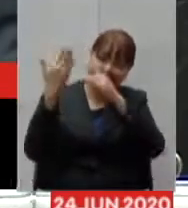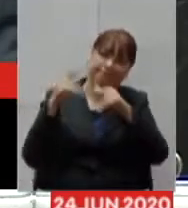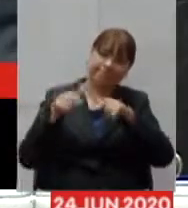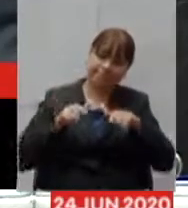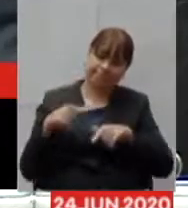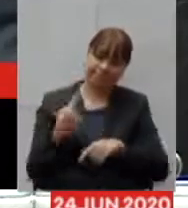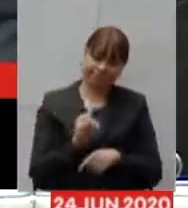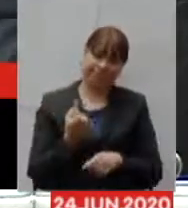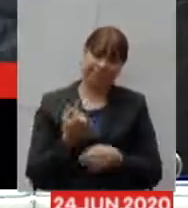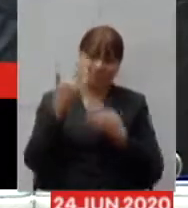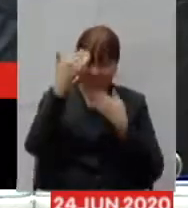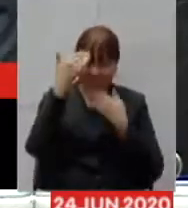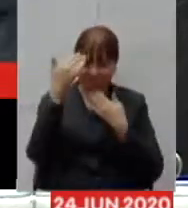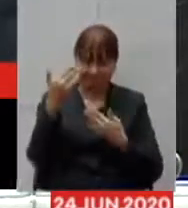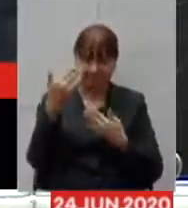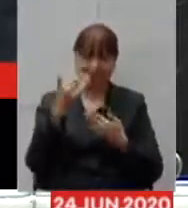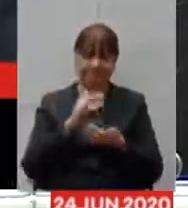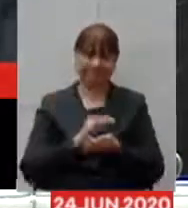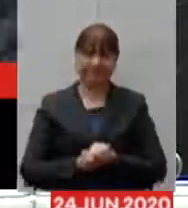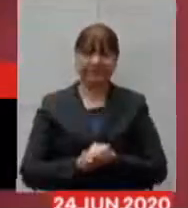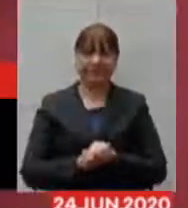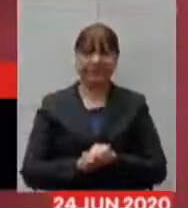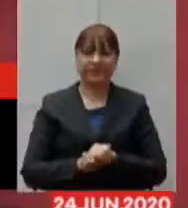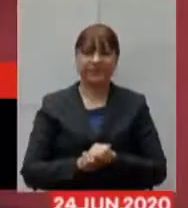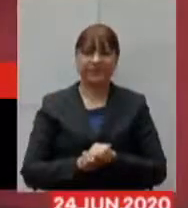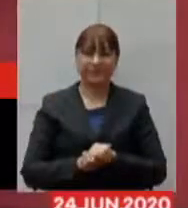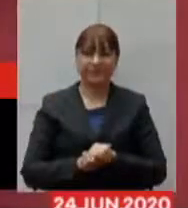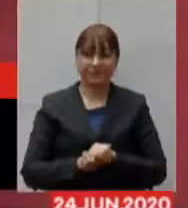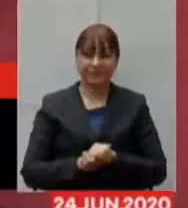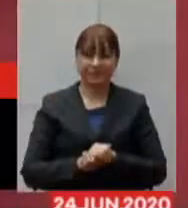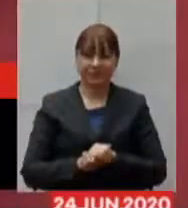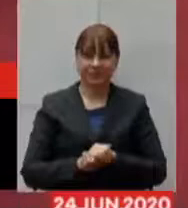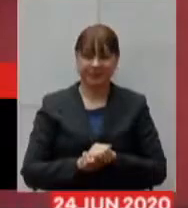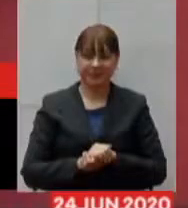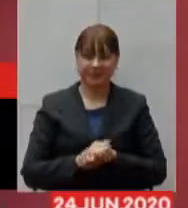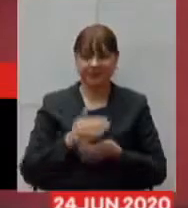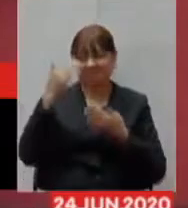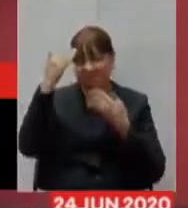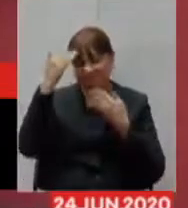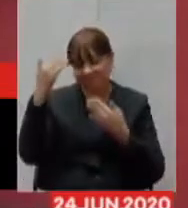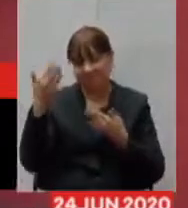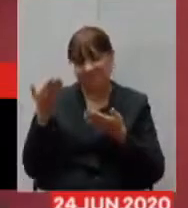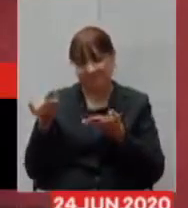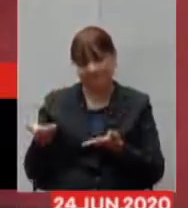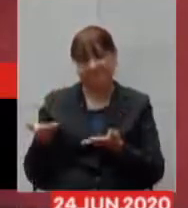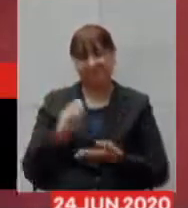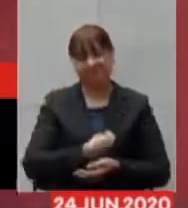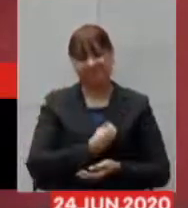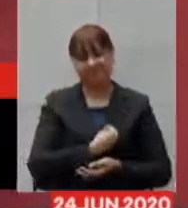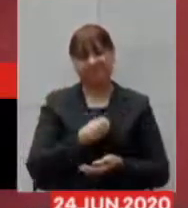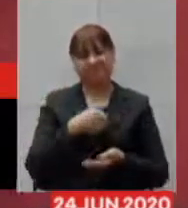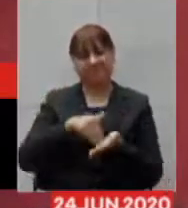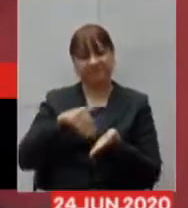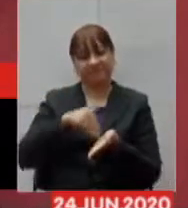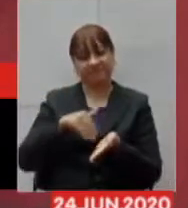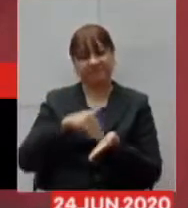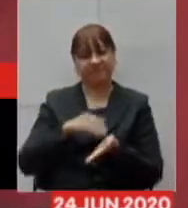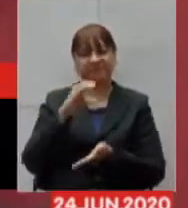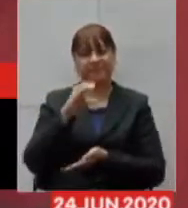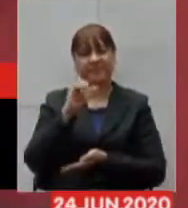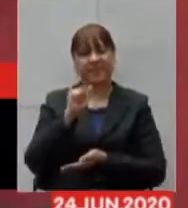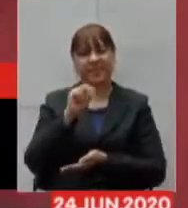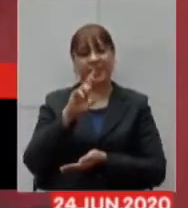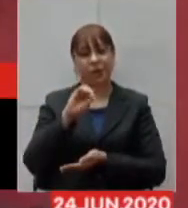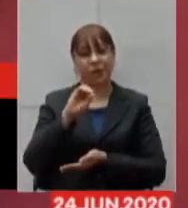trabalhos muito obrigado obrigado a todos muito obrigado pela participação secretário Carlos Eduardo